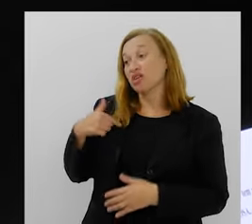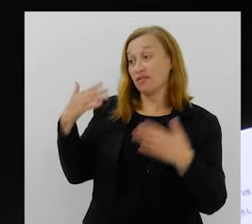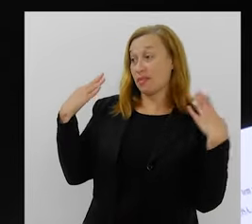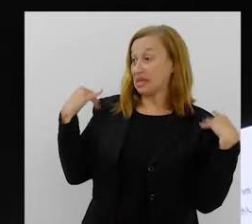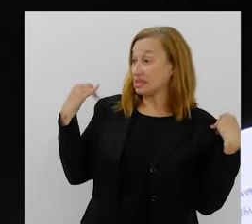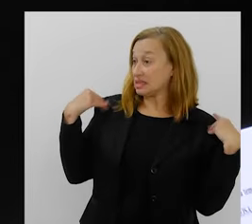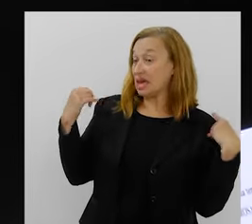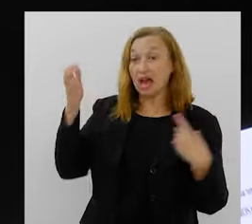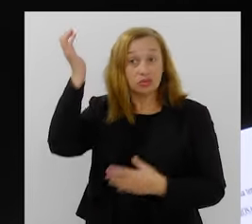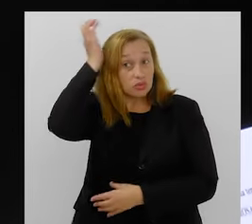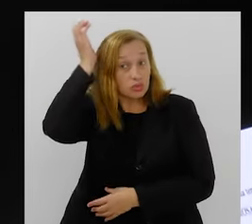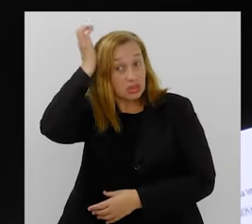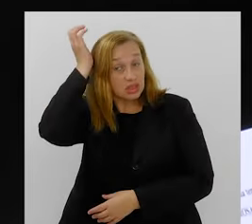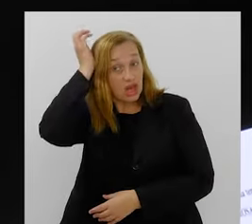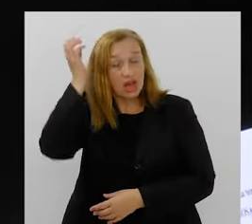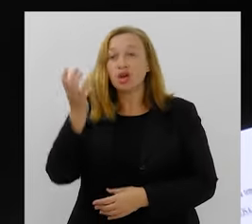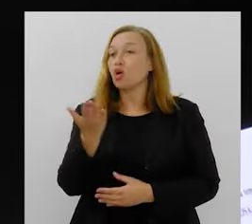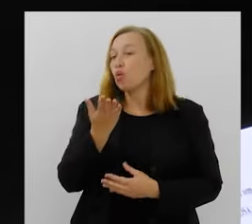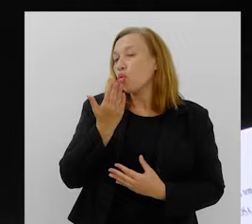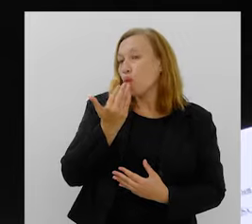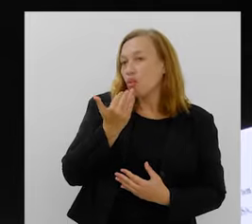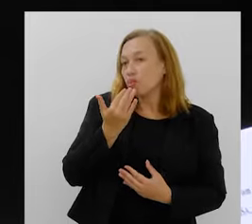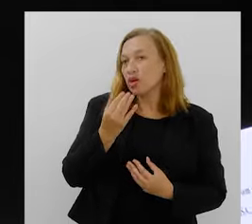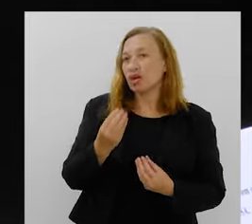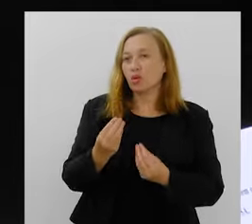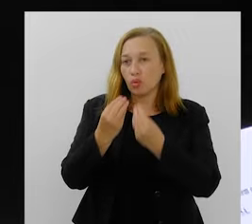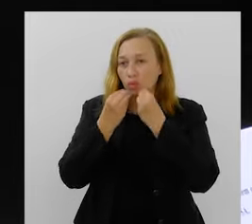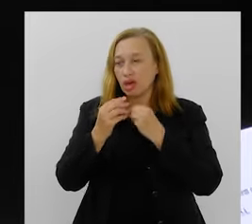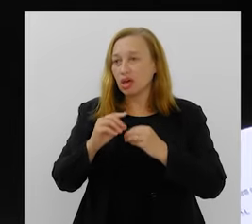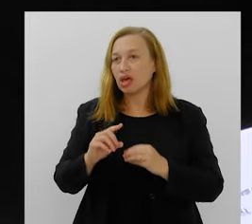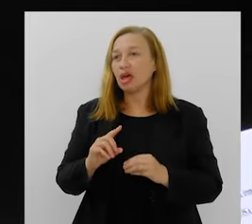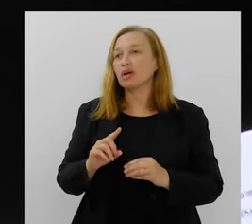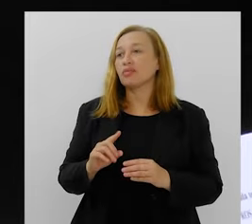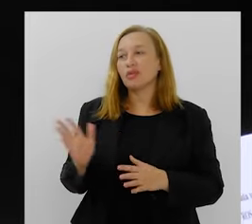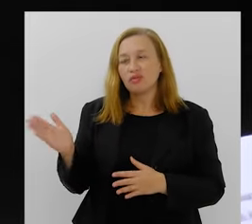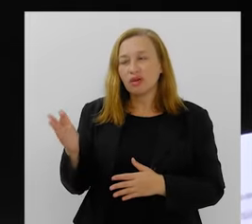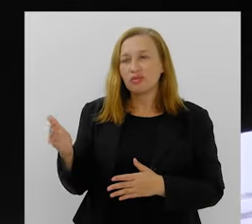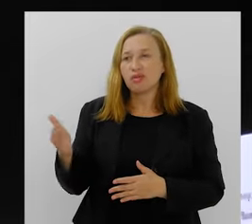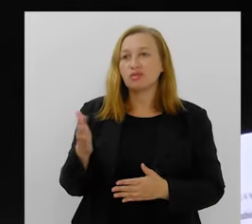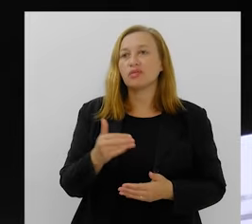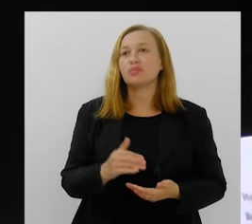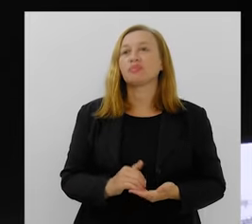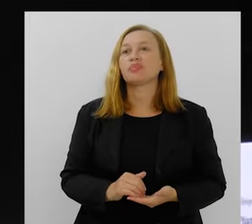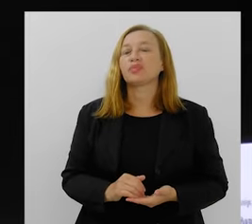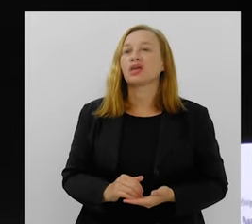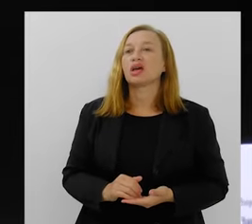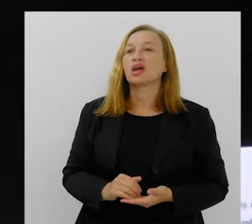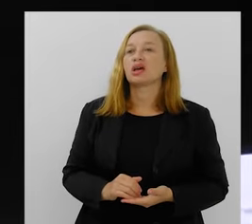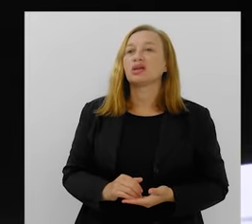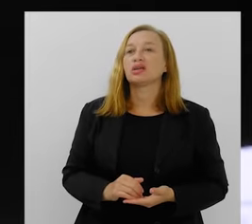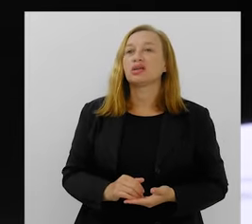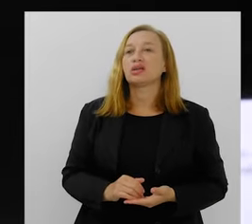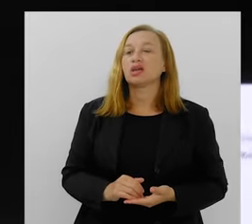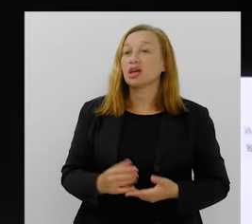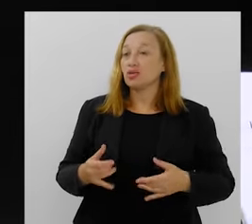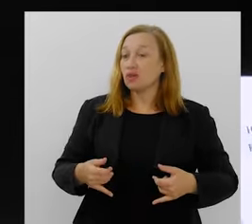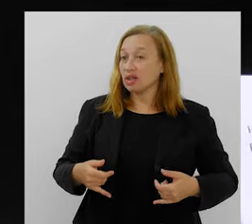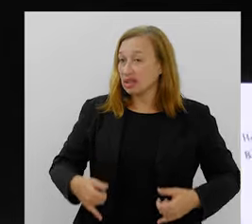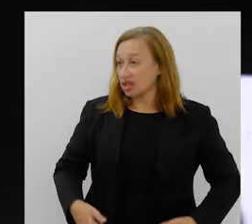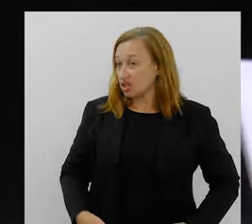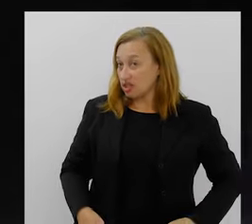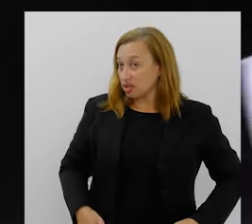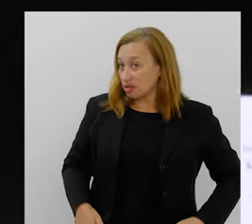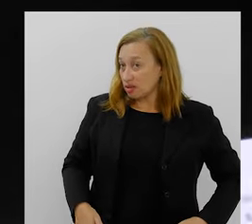Sesc, vamos fazer um lanche, um piquenique. E aí, eu recrutei a criançada. E aí, eles foram até de